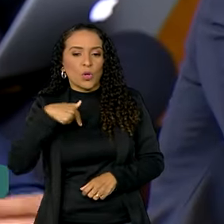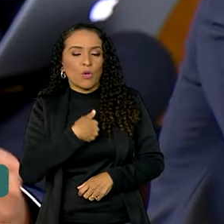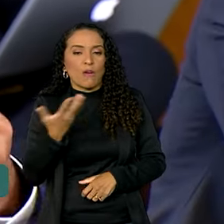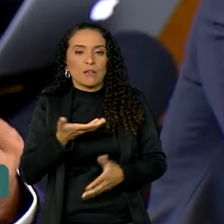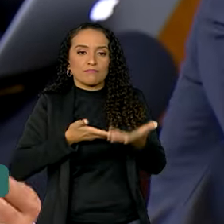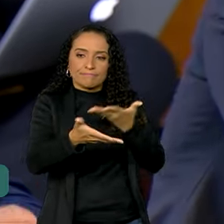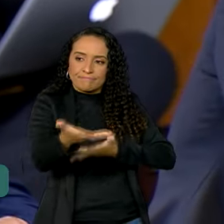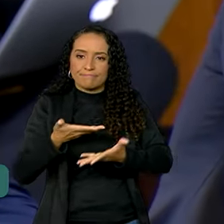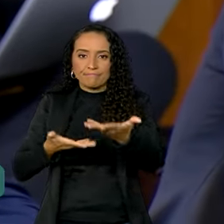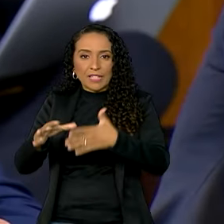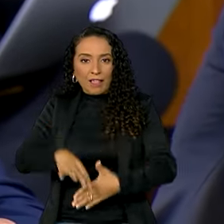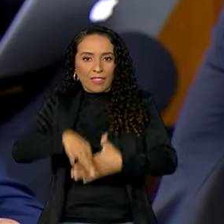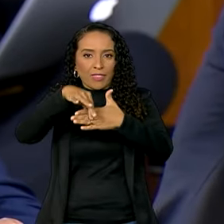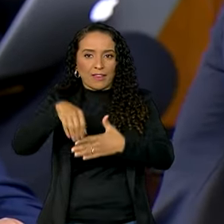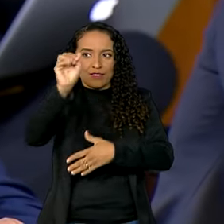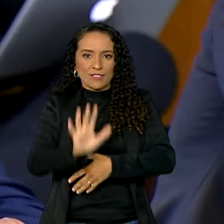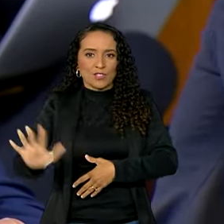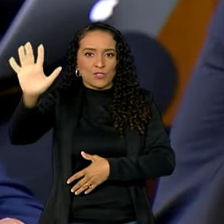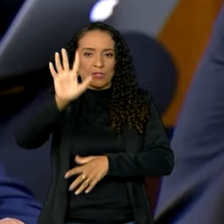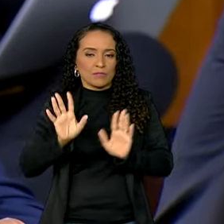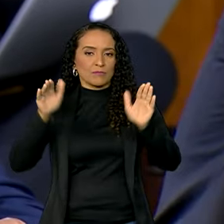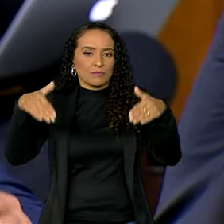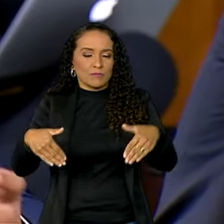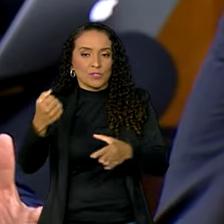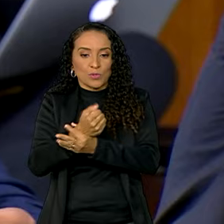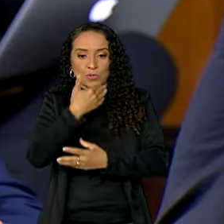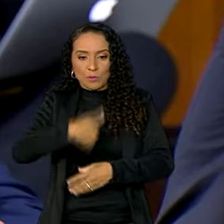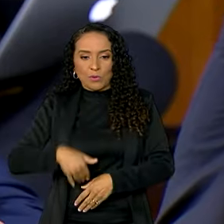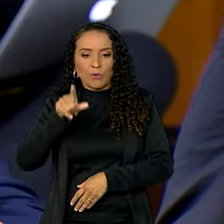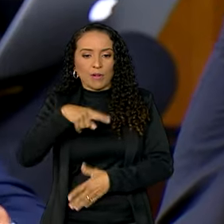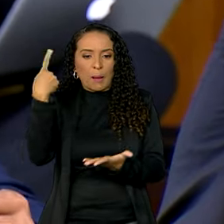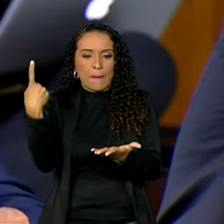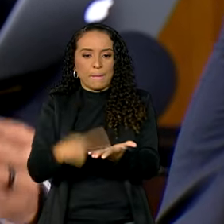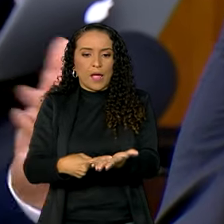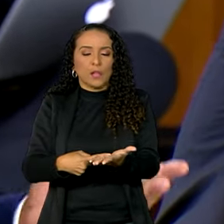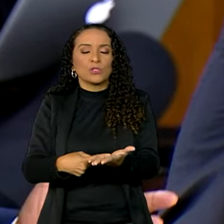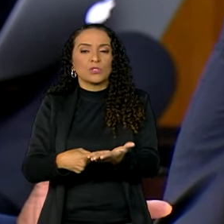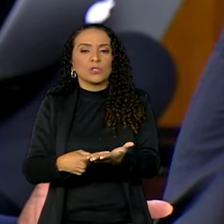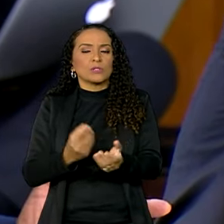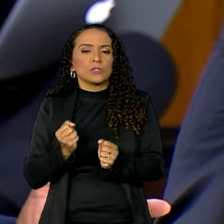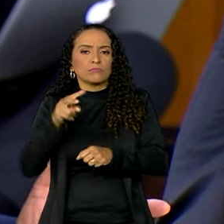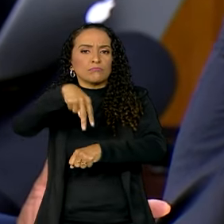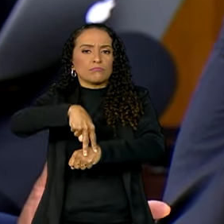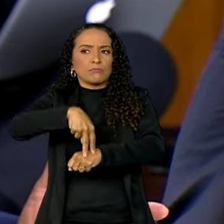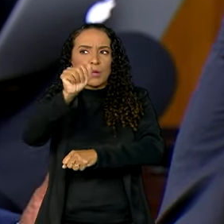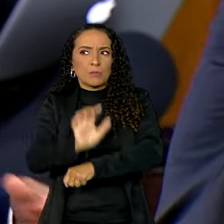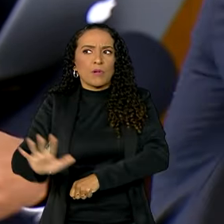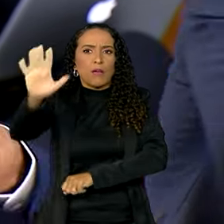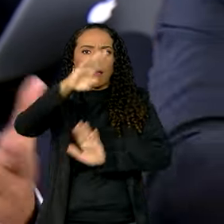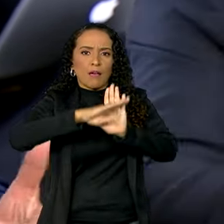compartilhar essa liderança nacional sobre o aspecto da segurança pública. Acho que esse pacto nos coloca tanto como plano nacional